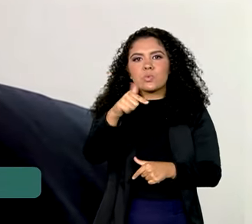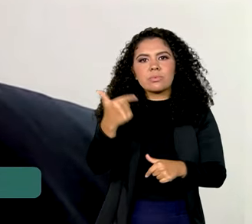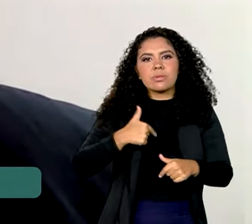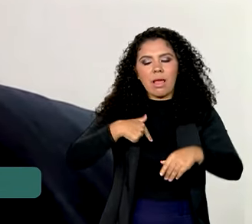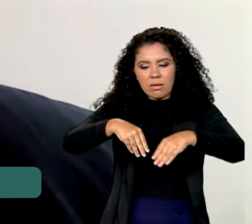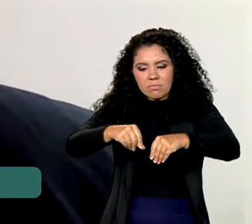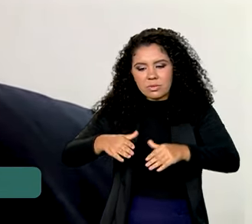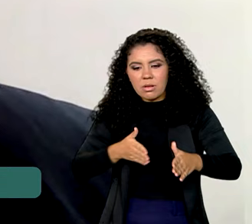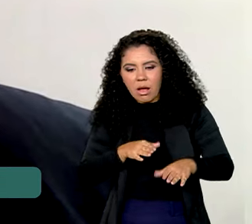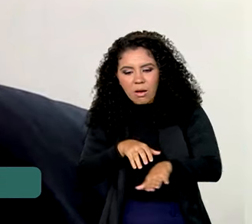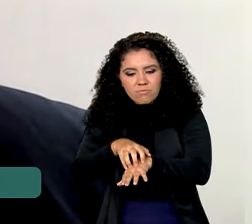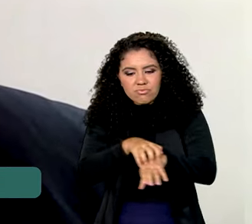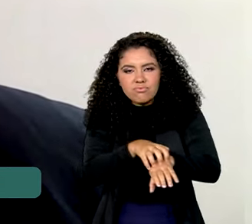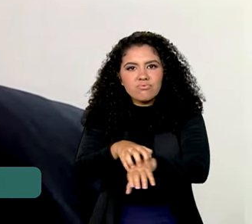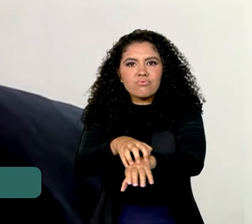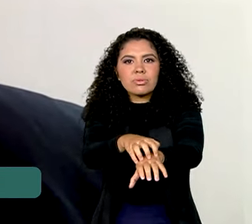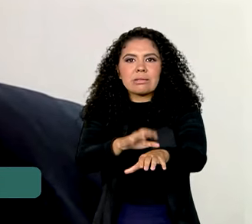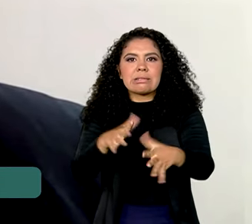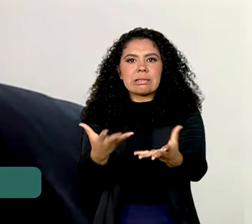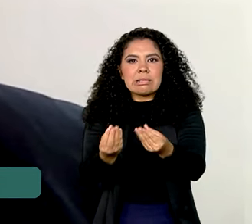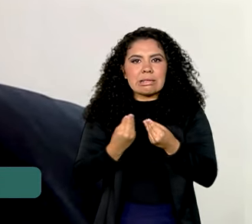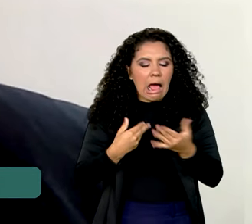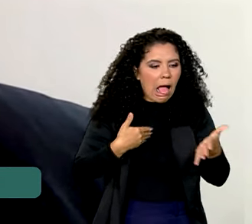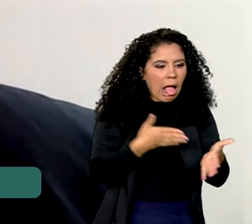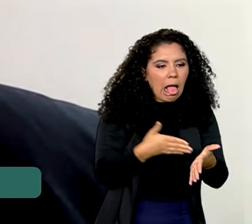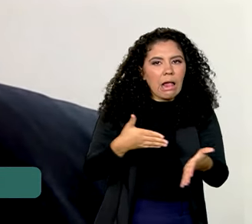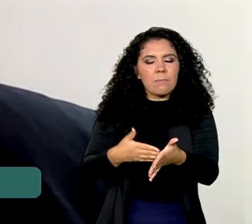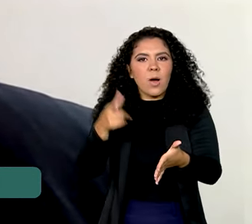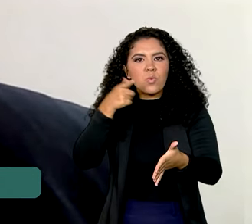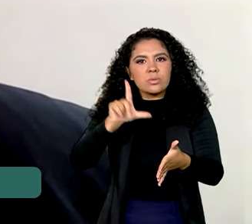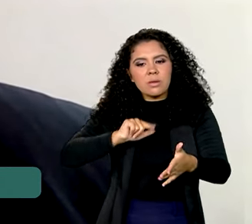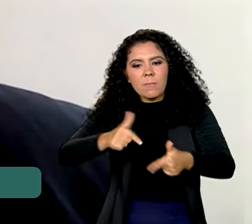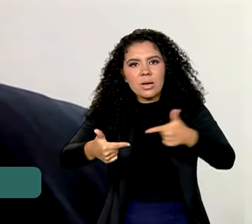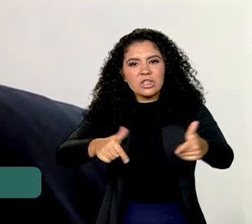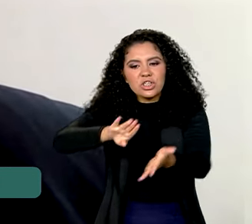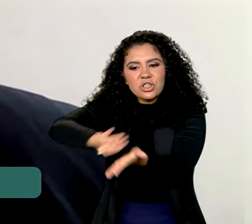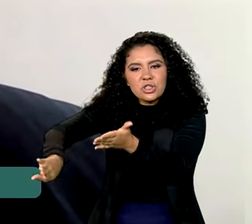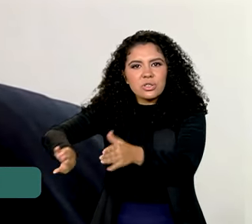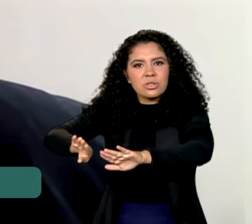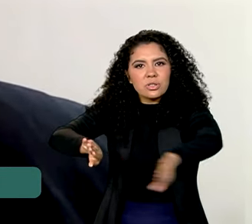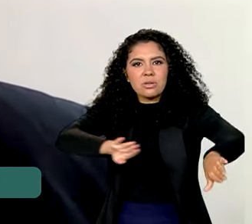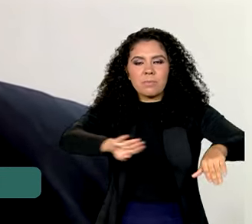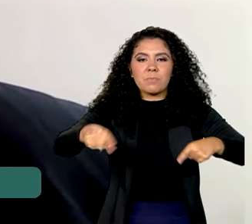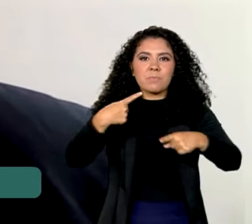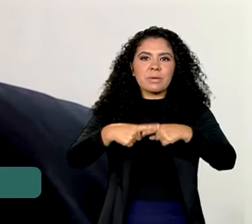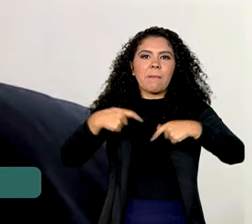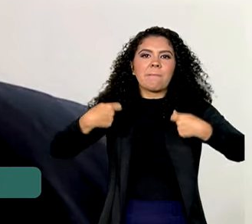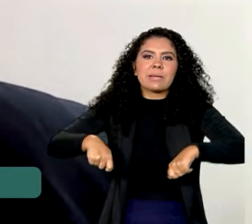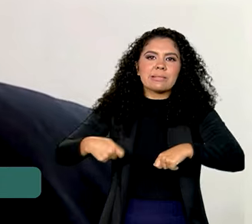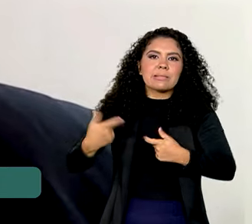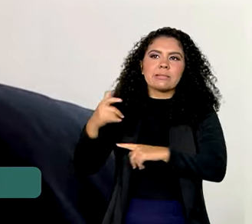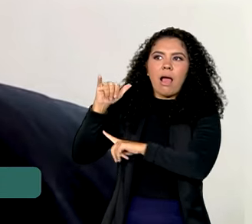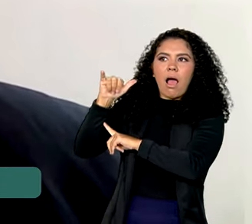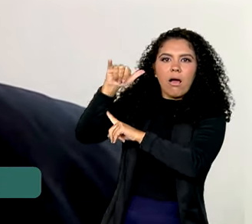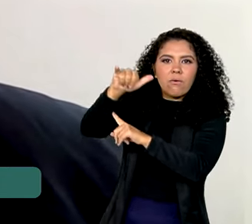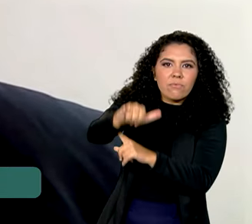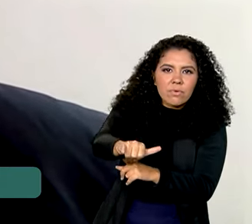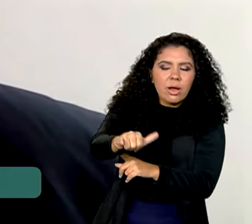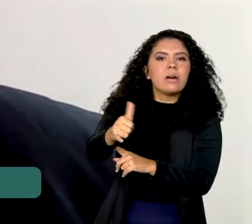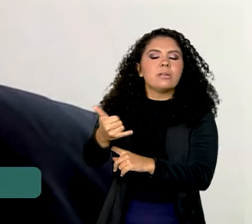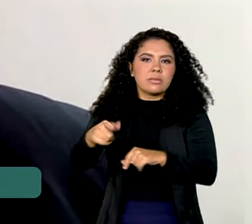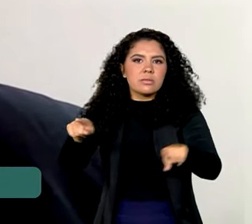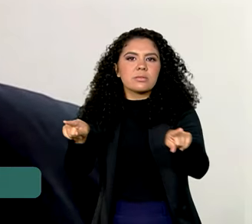no território, então um limite para você fazer operações de desintrusão porque você depende de aeronave. Dependendo de aeronave, as aeronaves